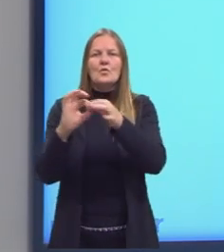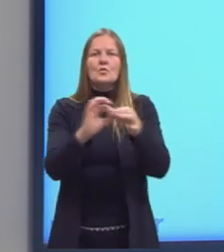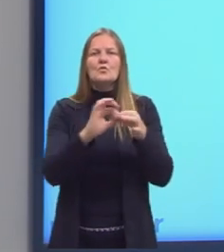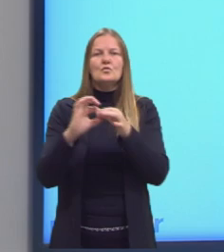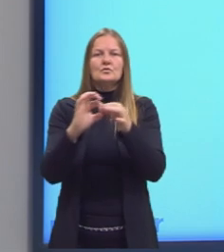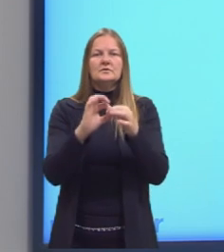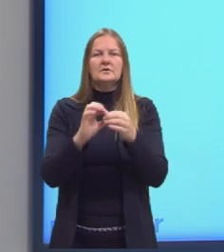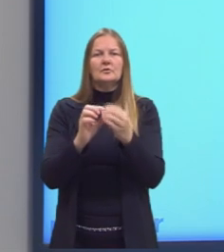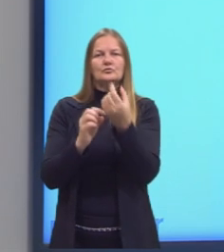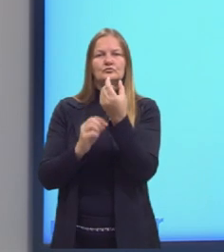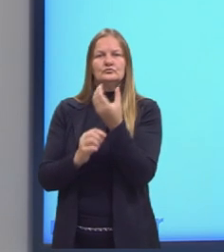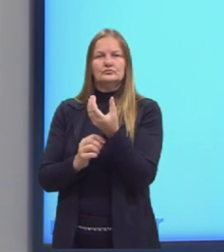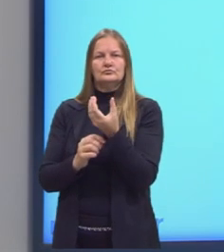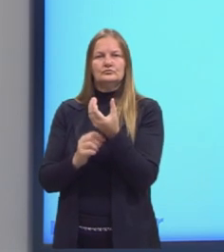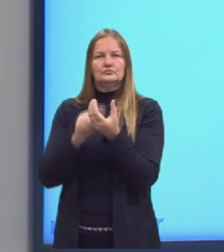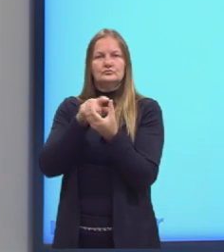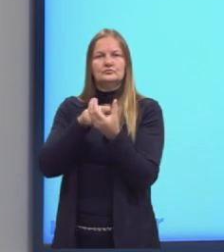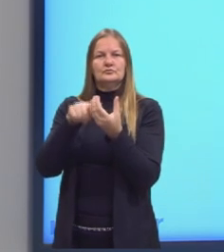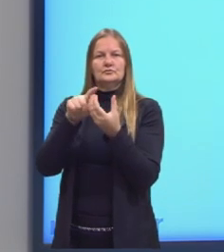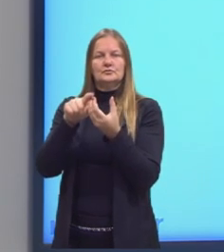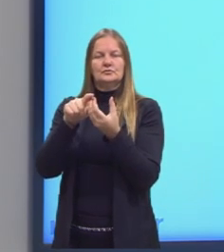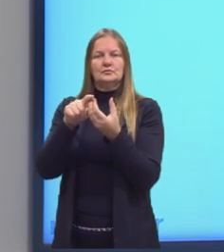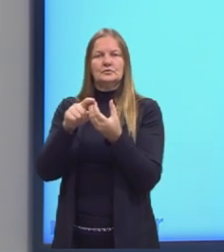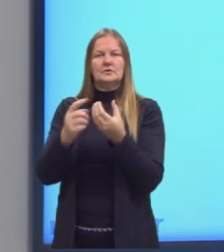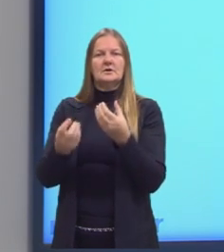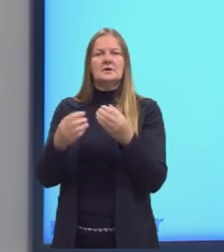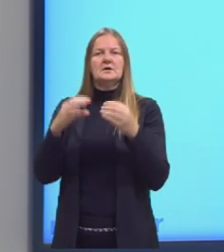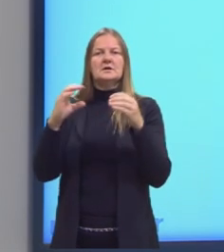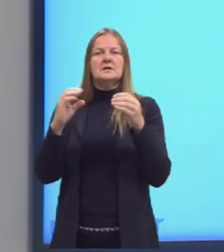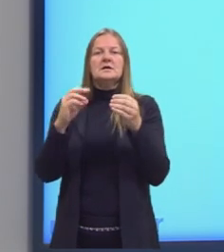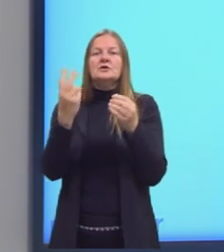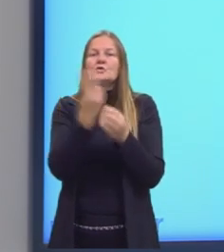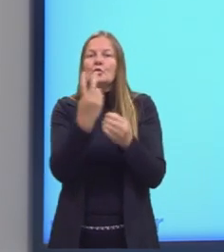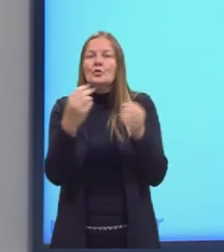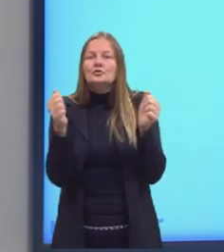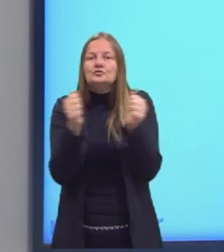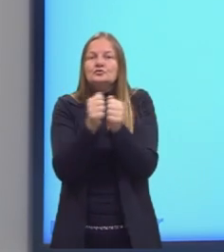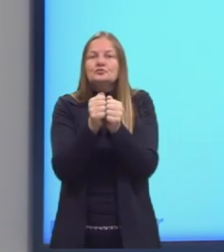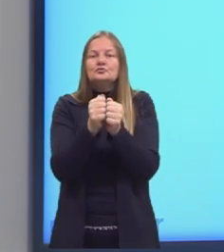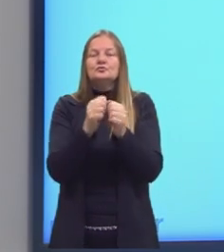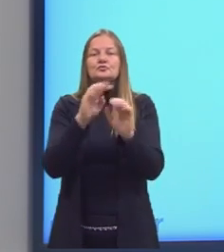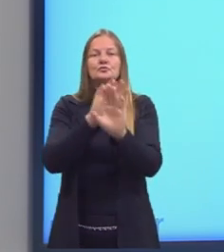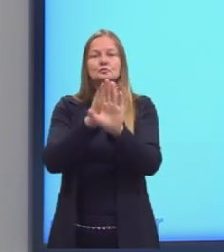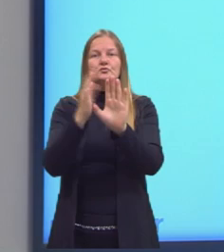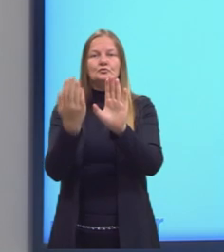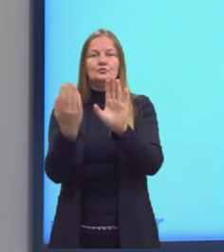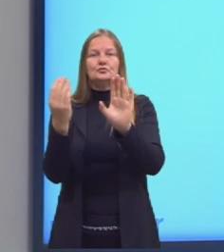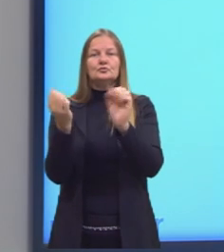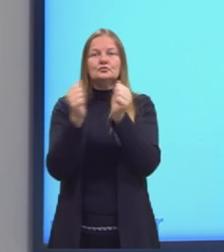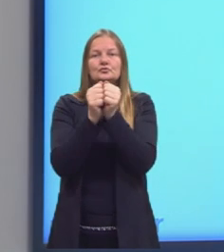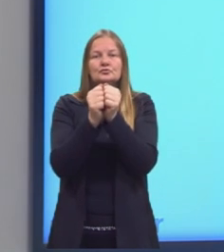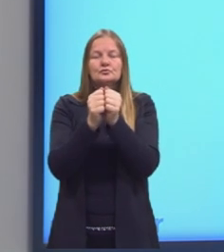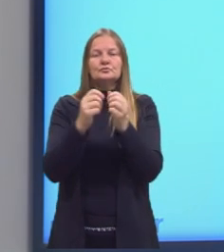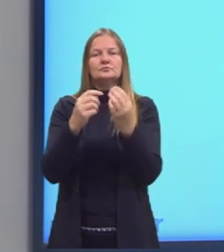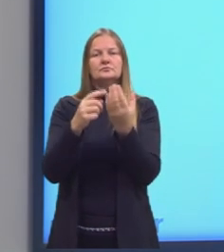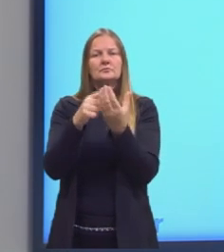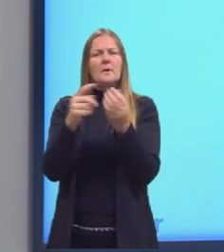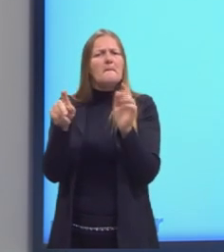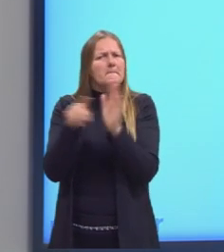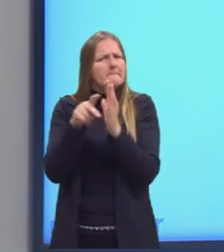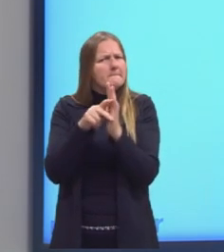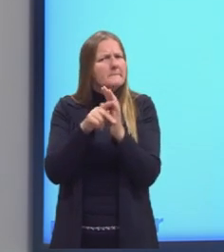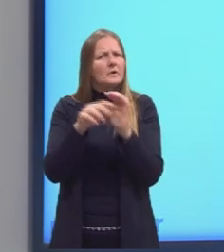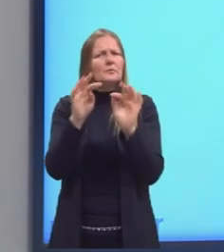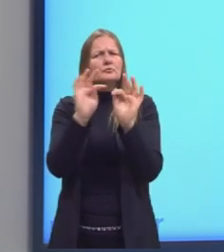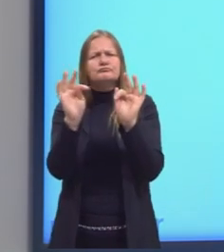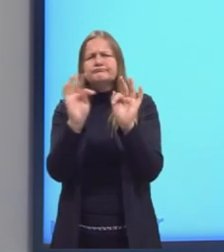intersecção e a diferença. A união de dois ou mais conjuntos é a junção dos seus termos, de